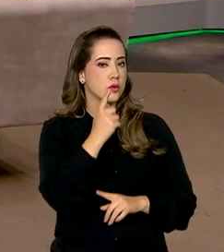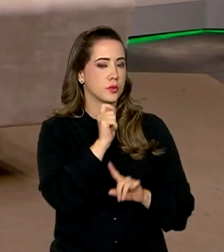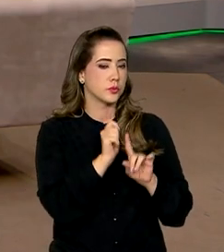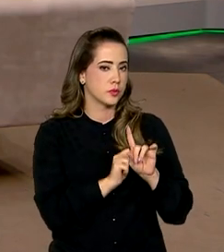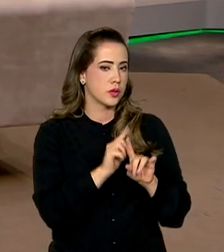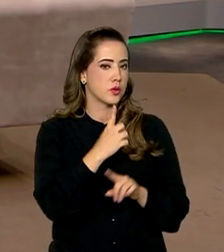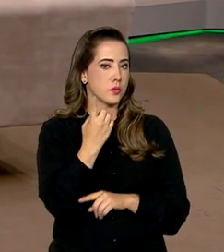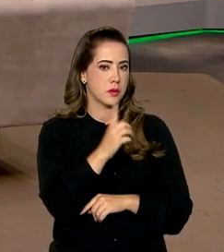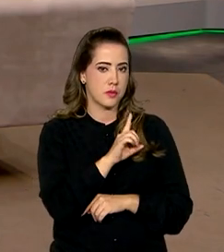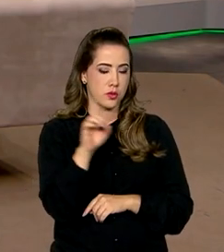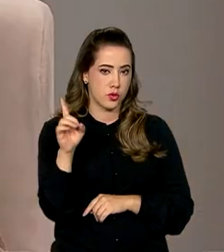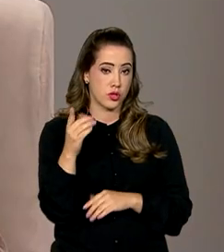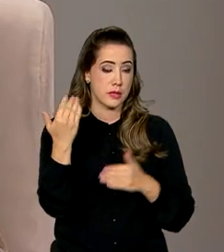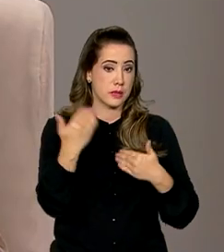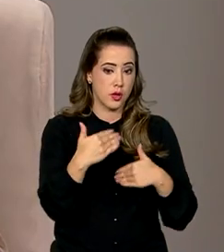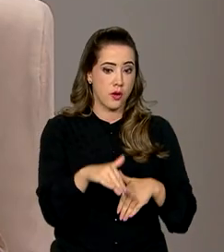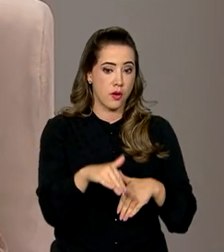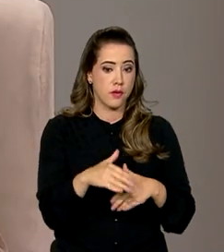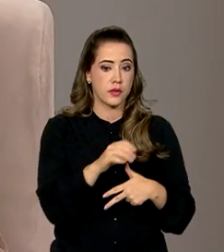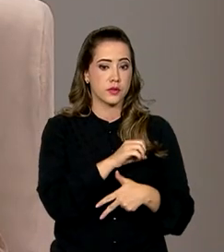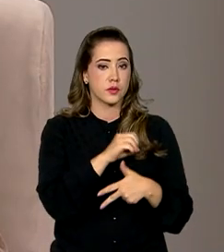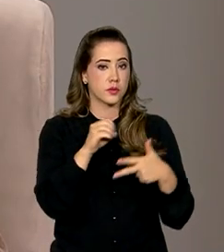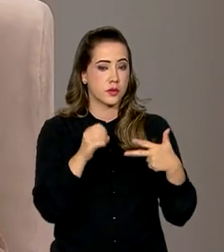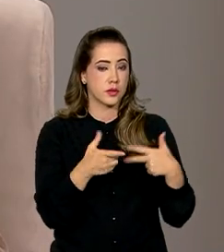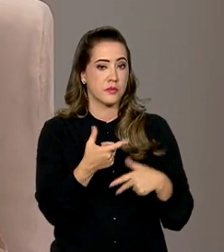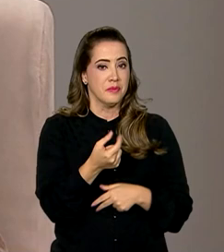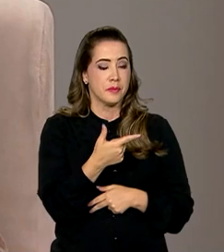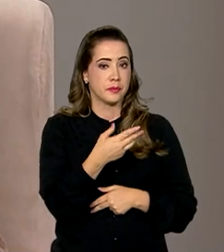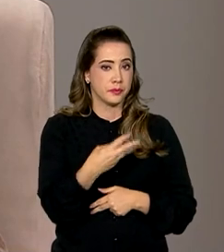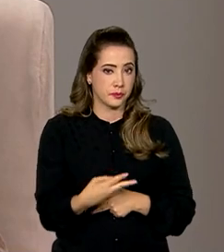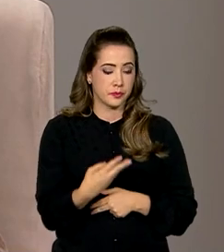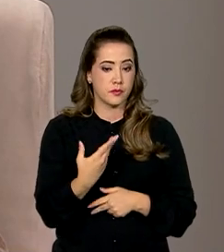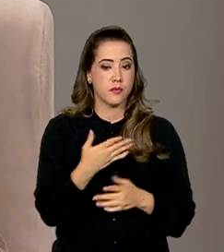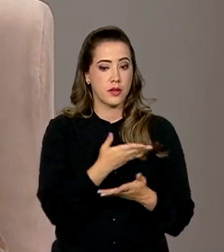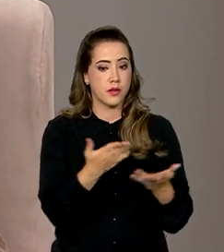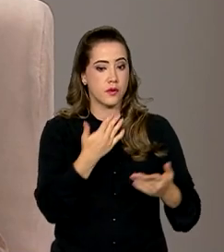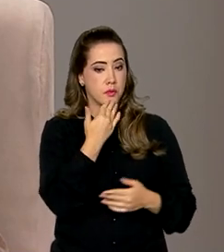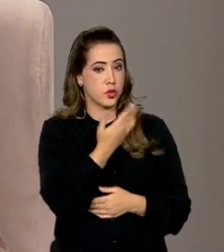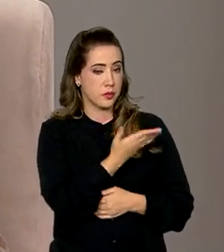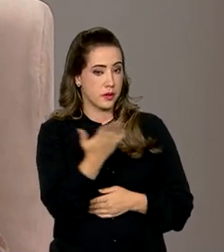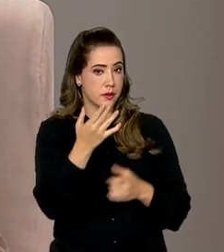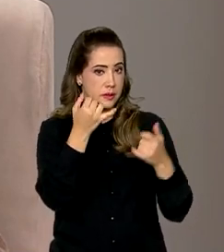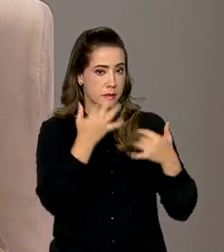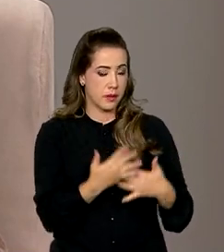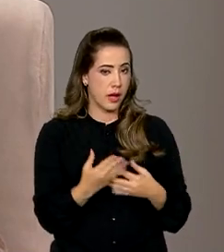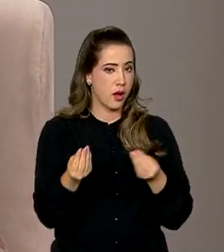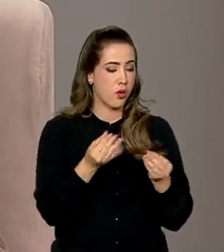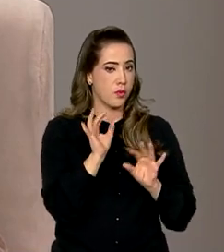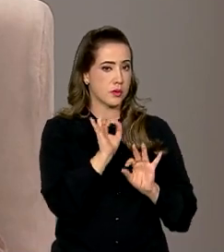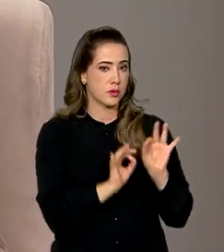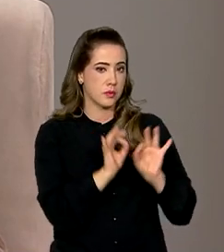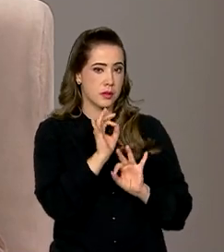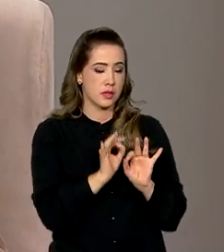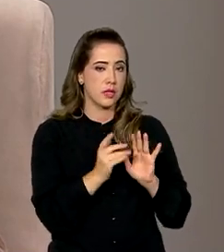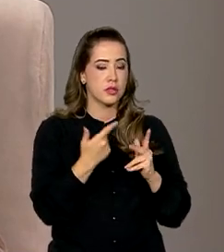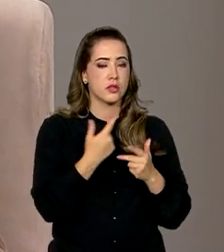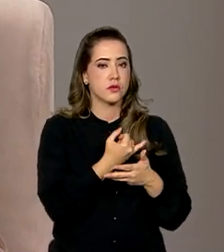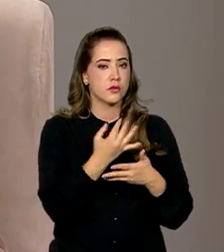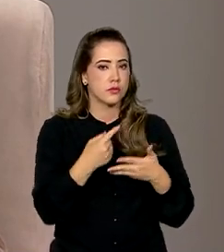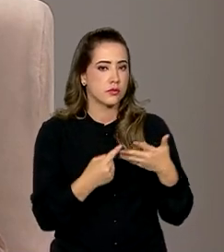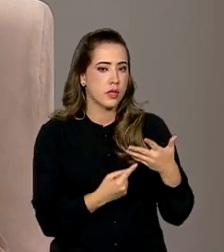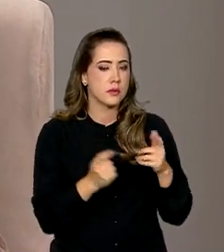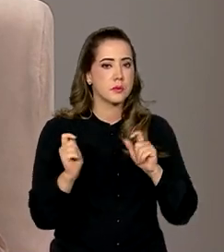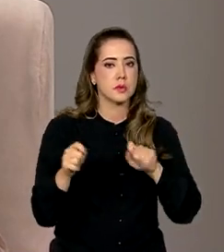primeira data de aplicação das provas do Enem 2023. Eu vou pedir para o senhor comentar aí como é que estamos preparativos, Tanta coisa em